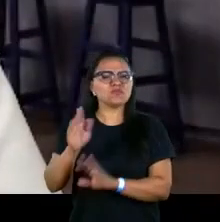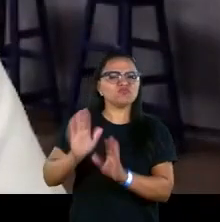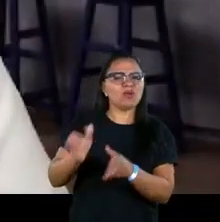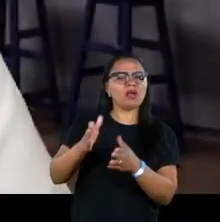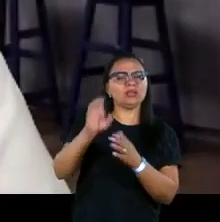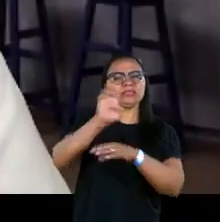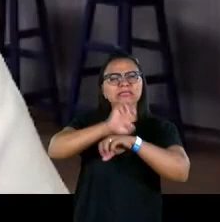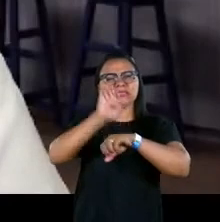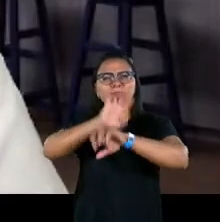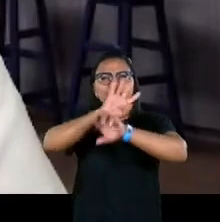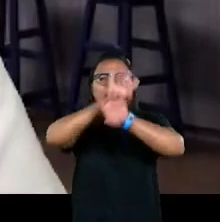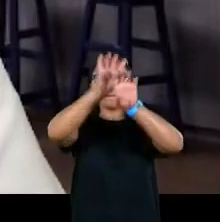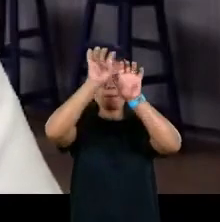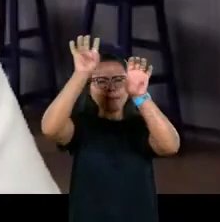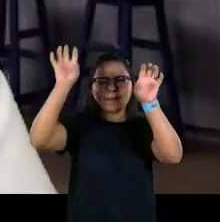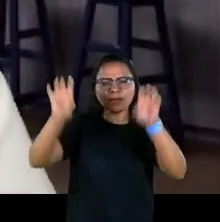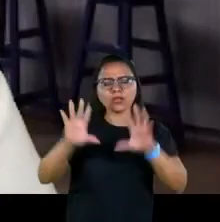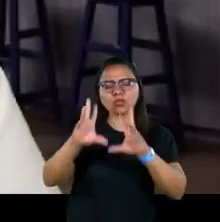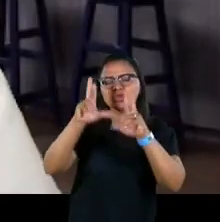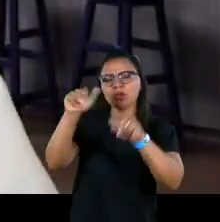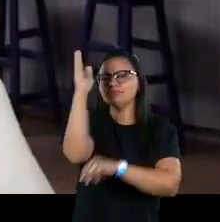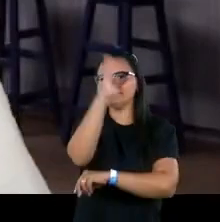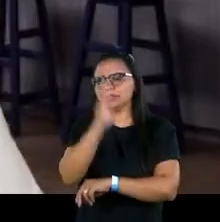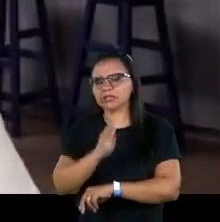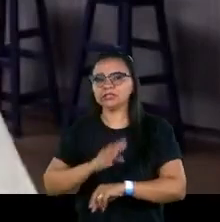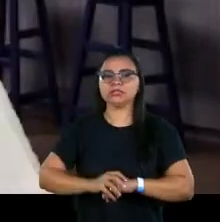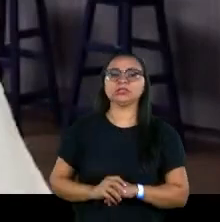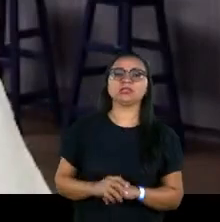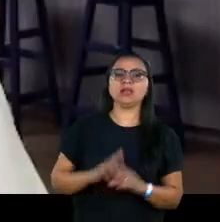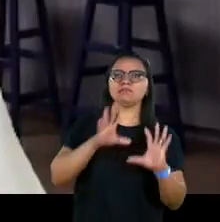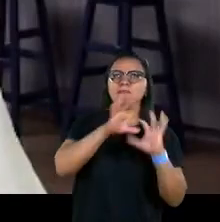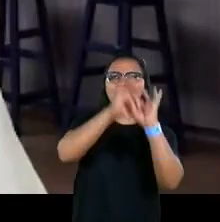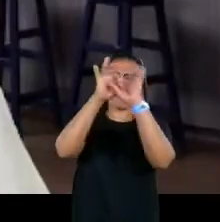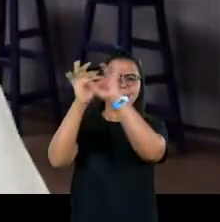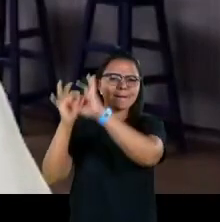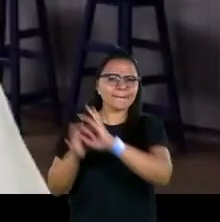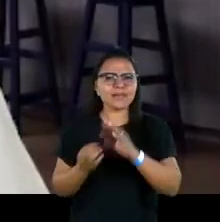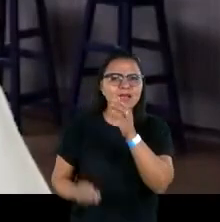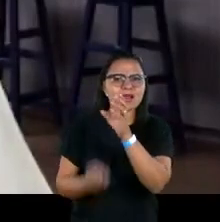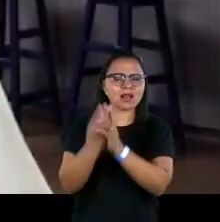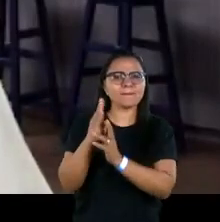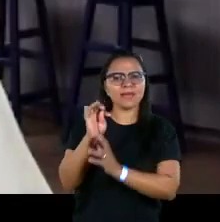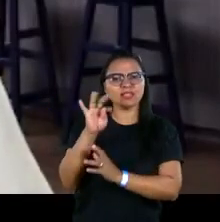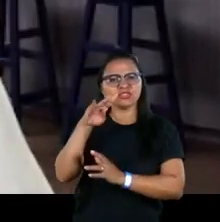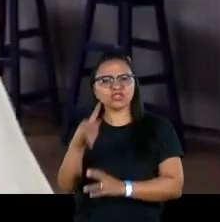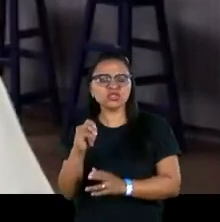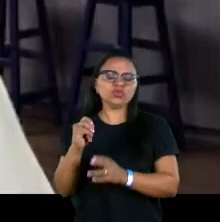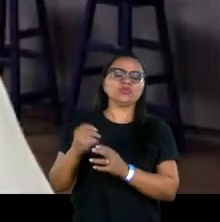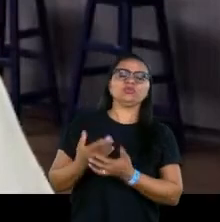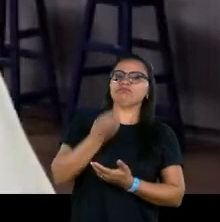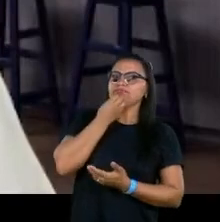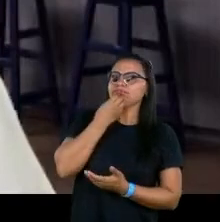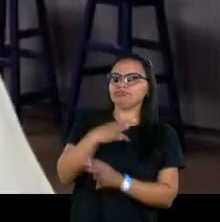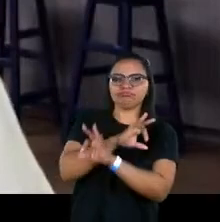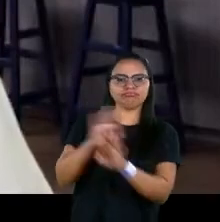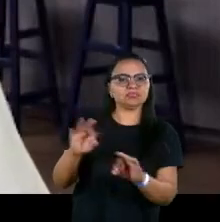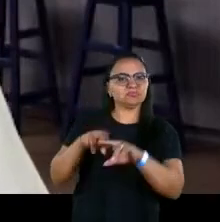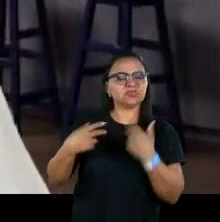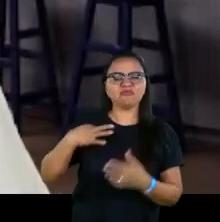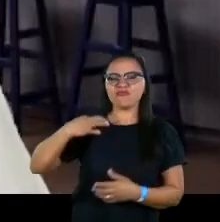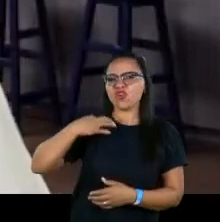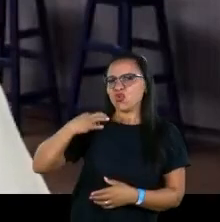estados, para pessoas em todas as regiões do Brasil. Uma rede criada pelo Betinho, de uma forma incrível, de entidades totalmente